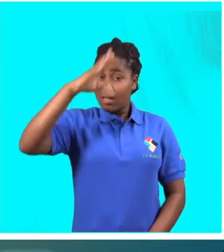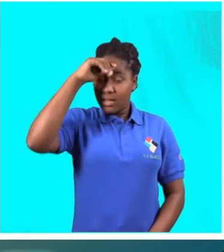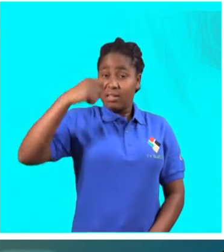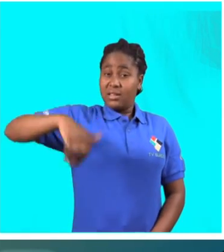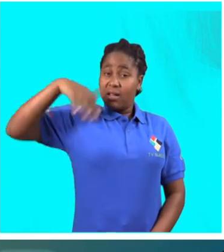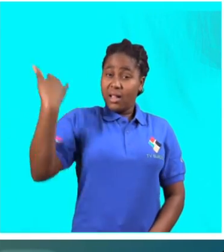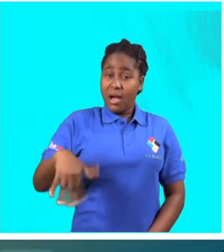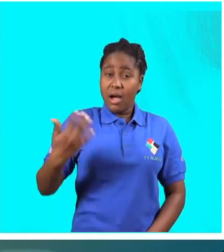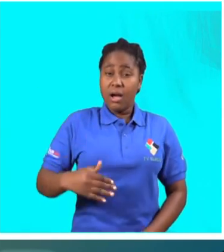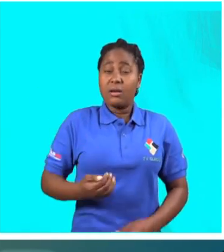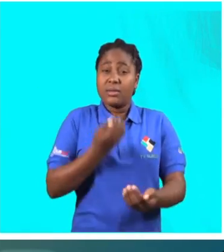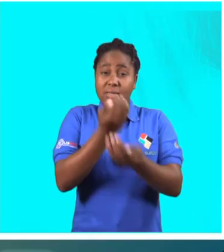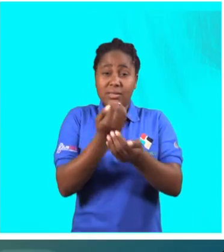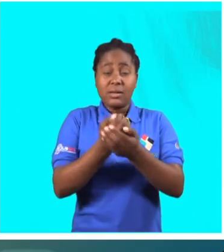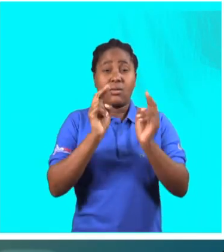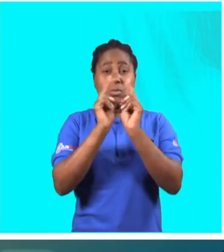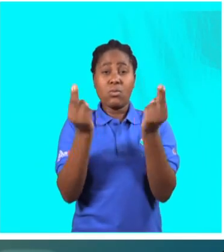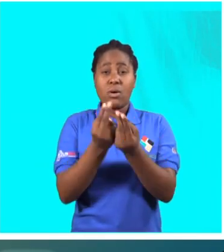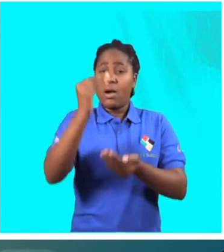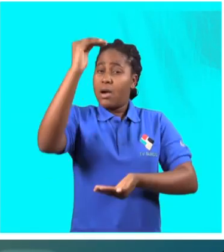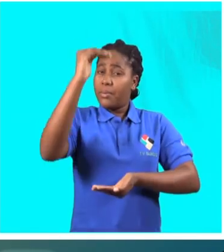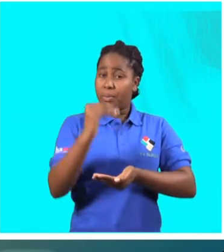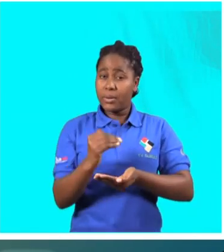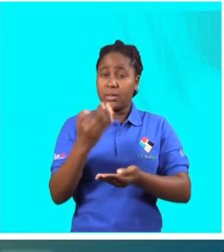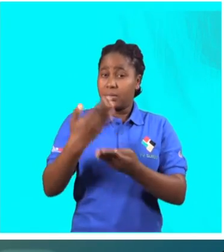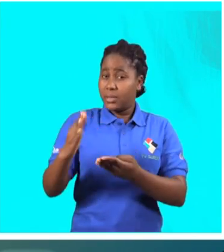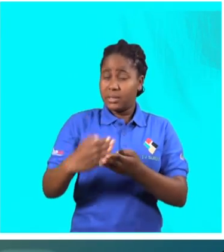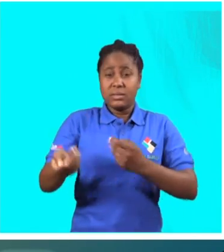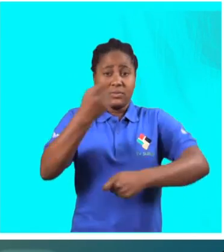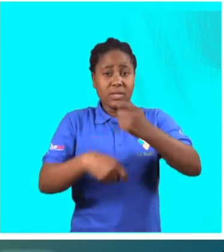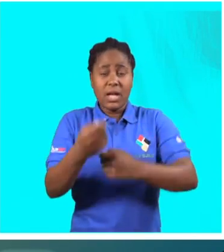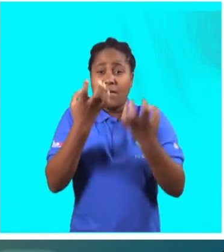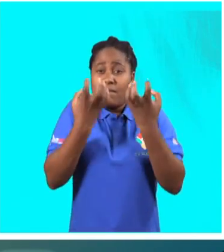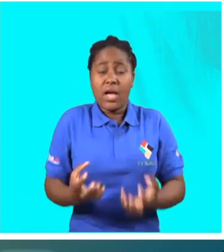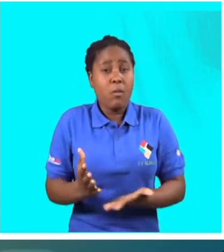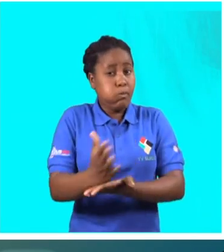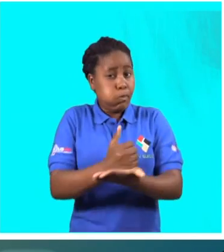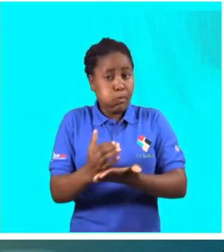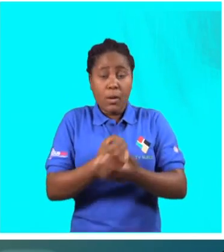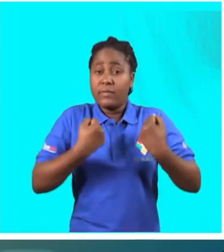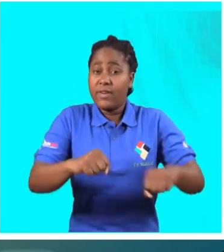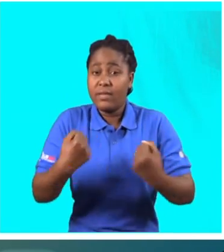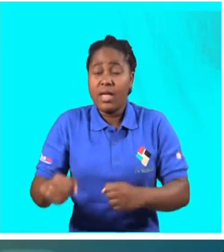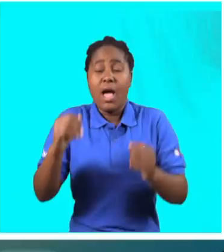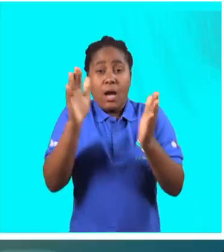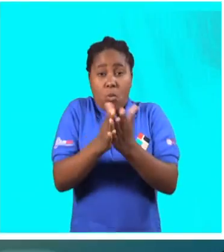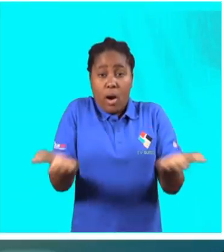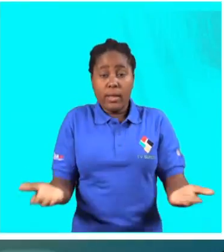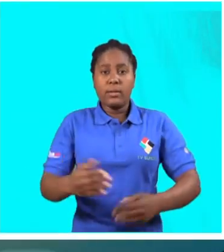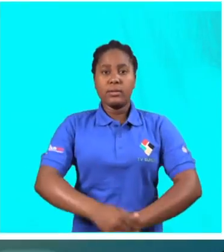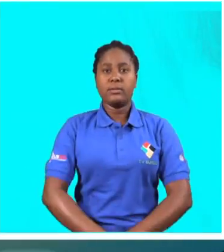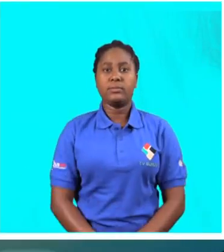Vendedores reclamam não ter lucro da atividade e pedem que o município baixe as taxas do mercado, que, ao seu entender,